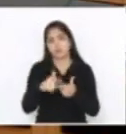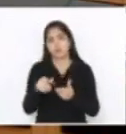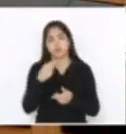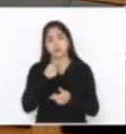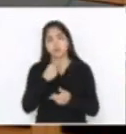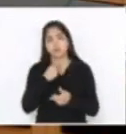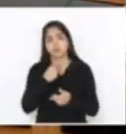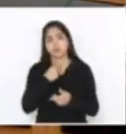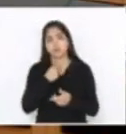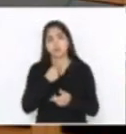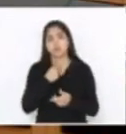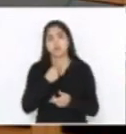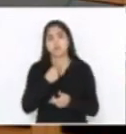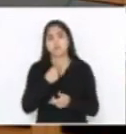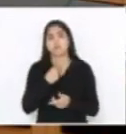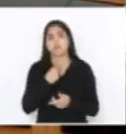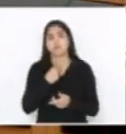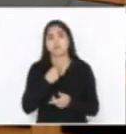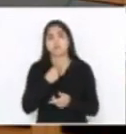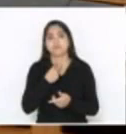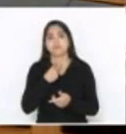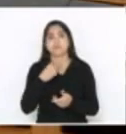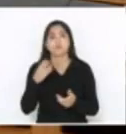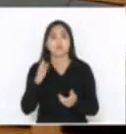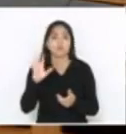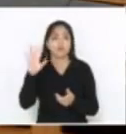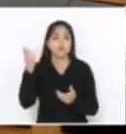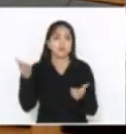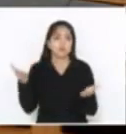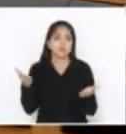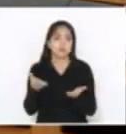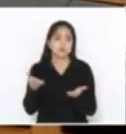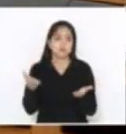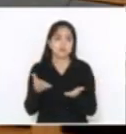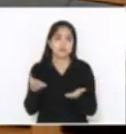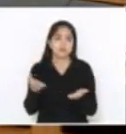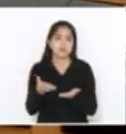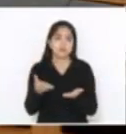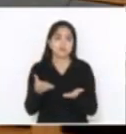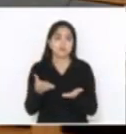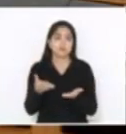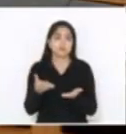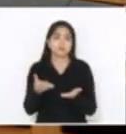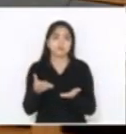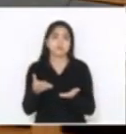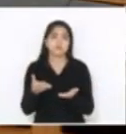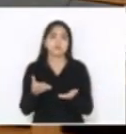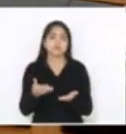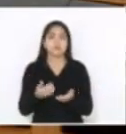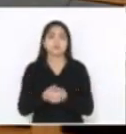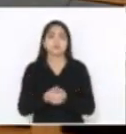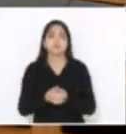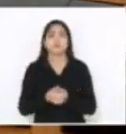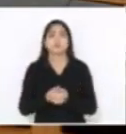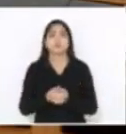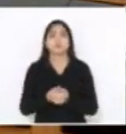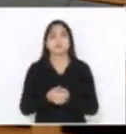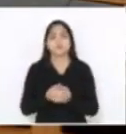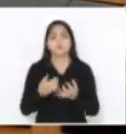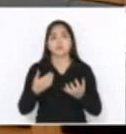que elas se encontram. Razão pela qual quero aqui o deputado Mauro,